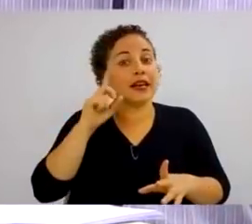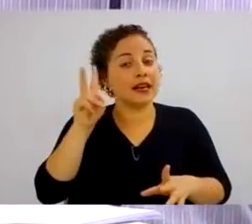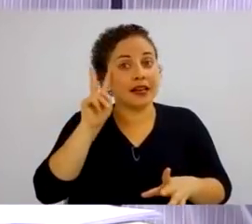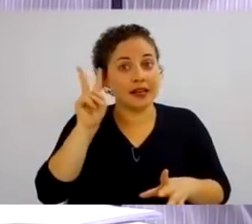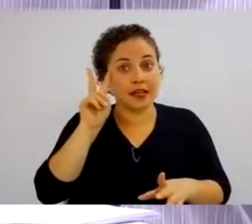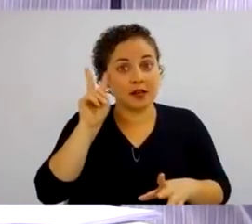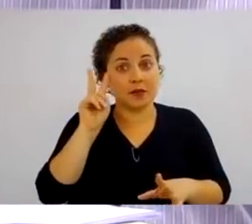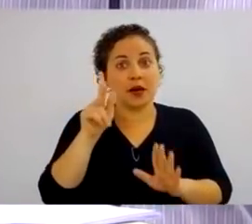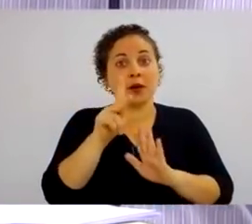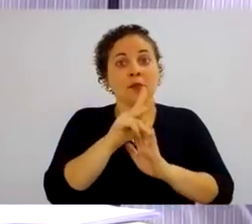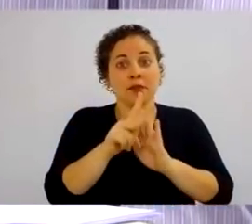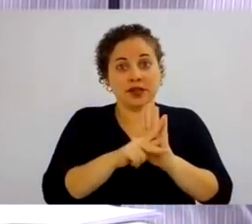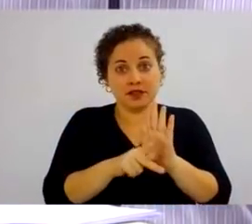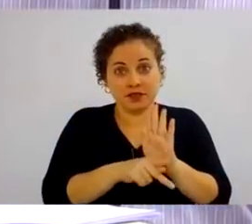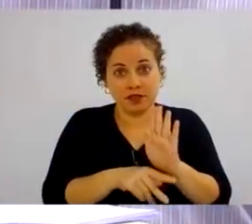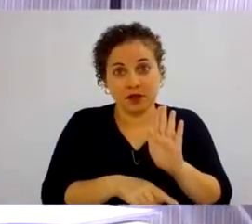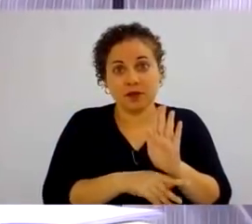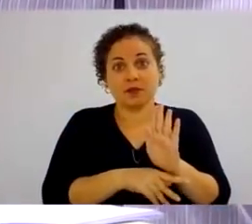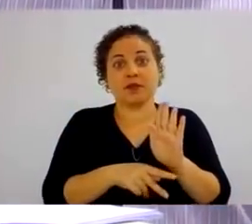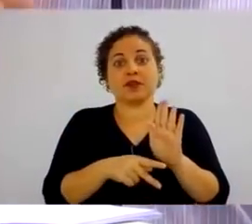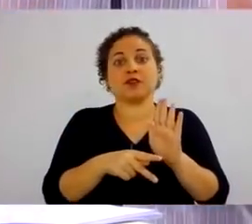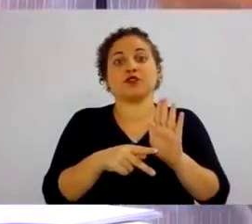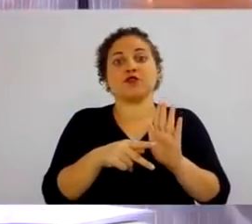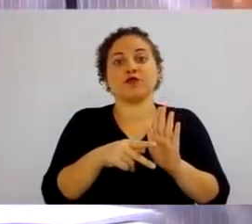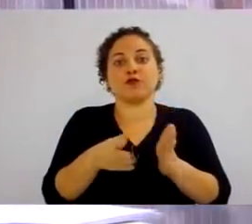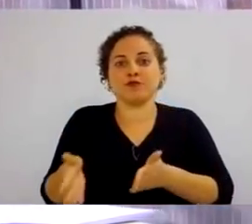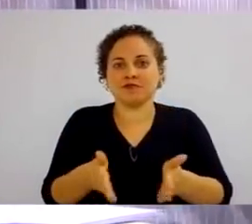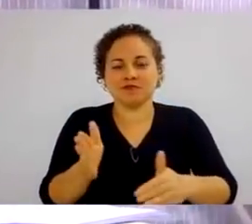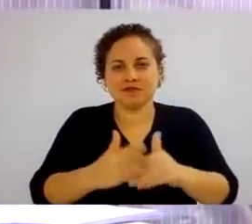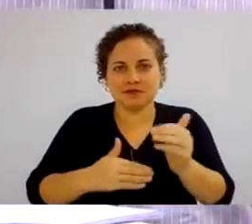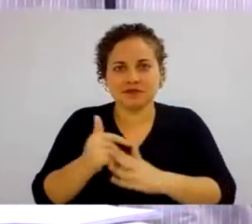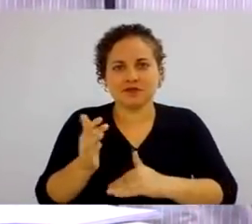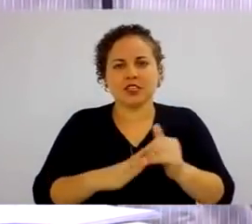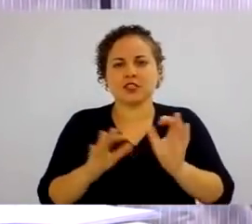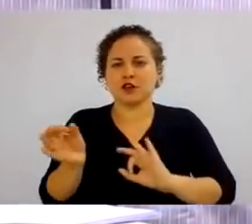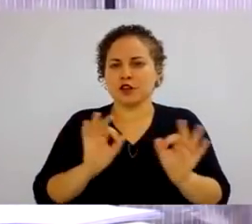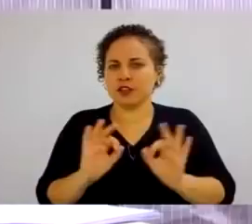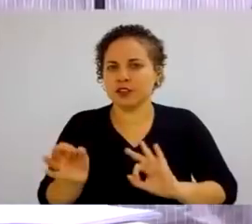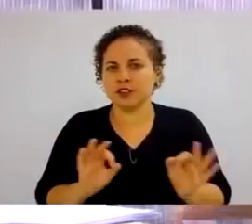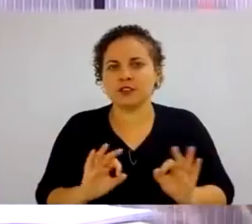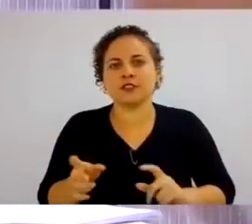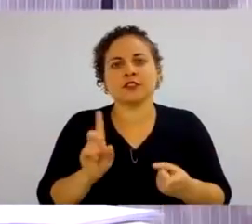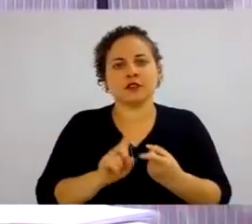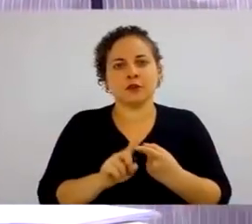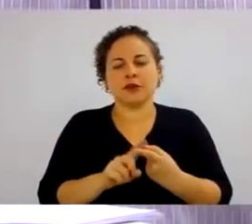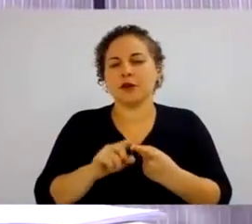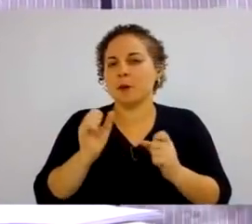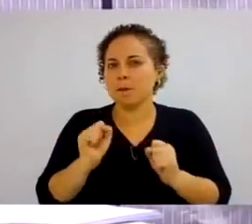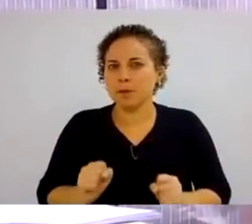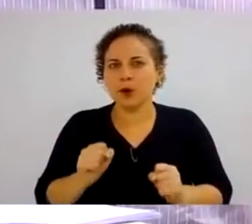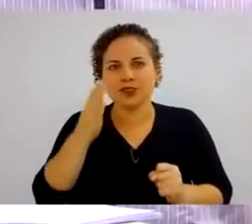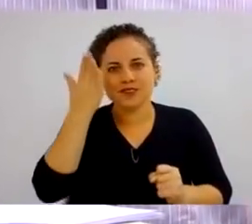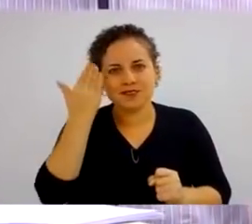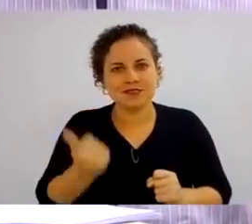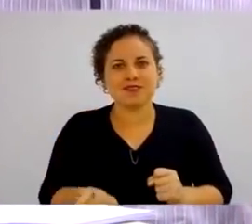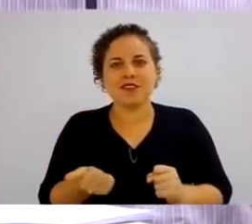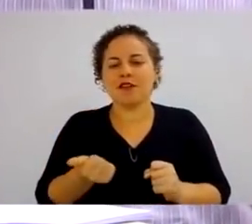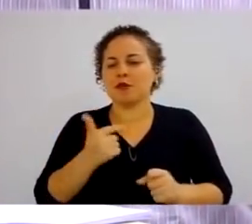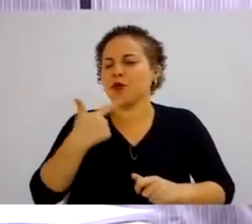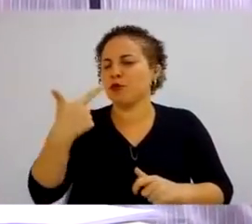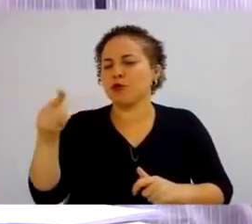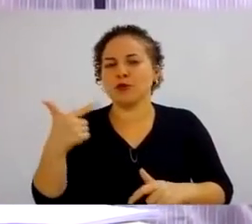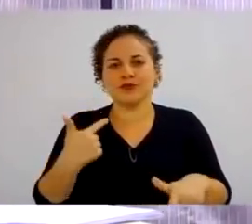quando nós falamos de planejamento de carreira? Quando uma pessoa se planeja dentro de uma organização, ela sabe que pode galgar outros